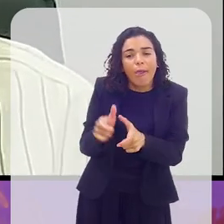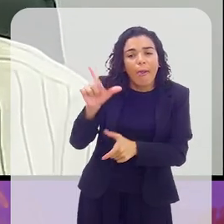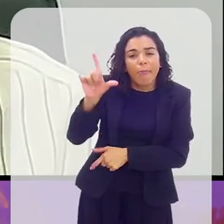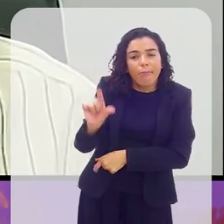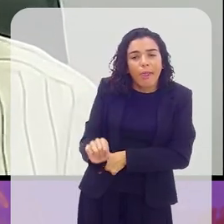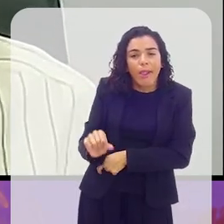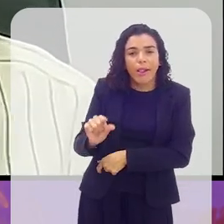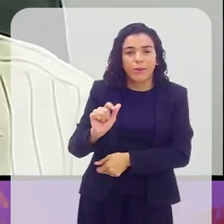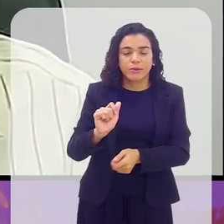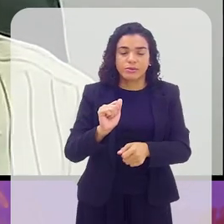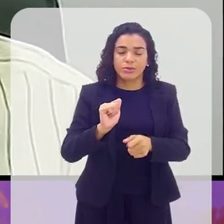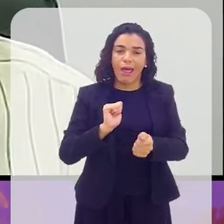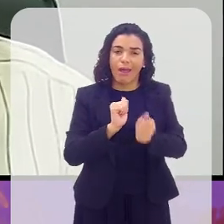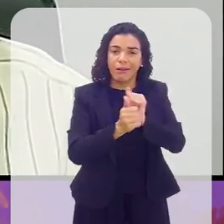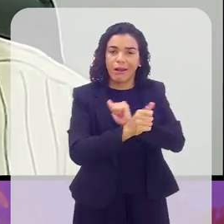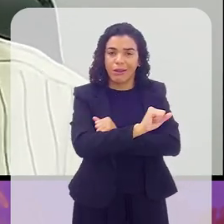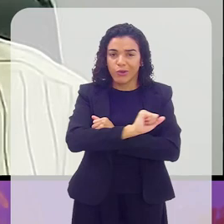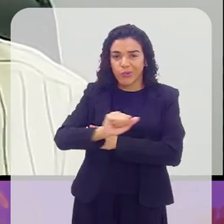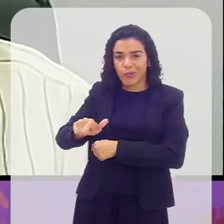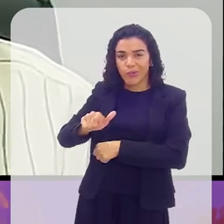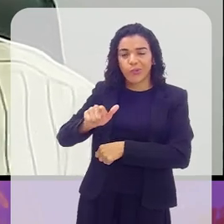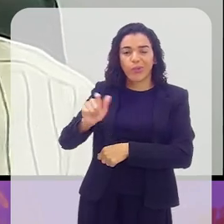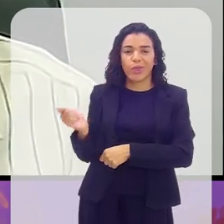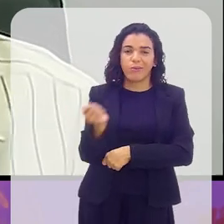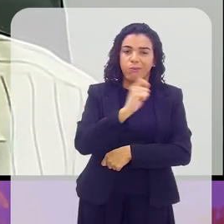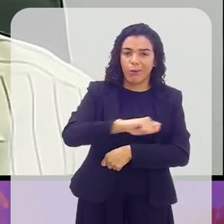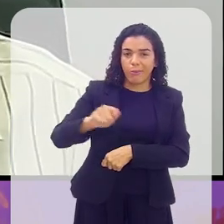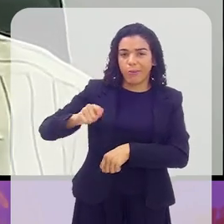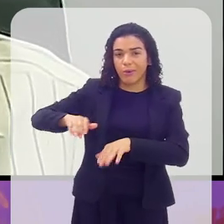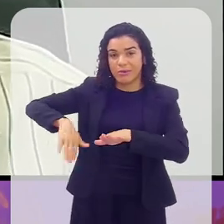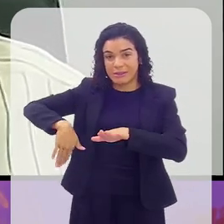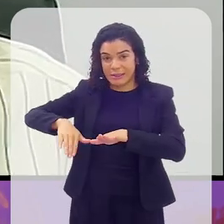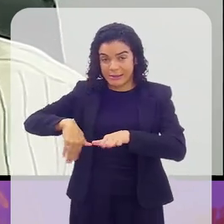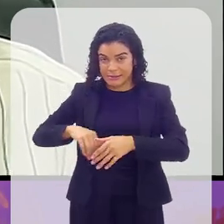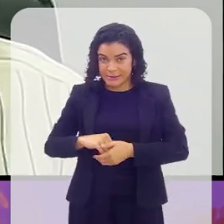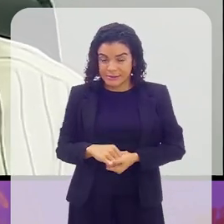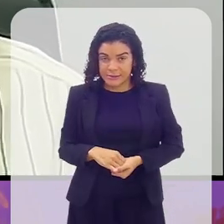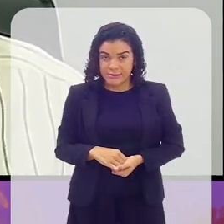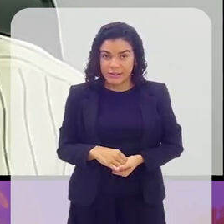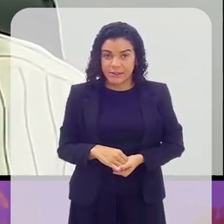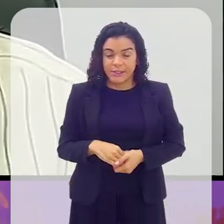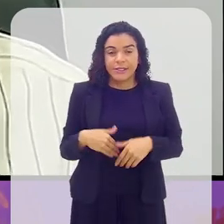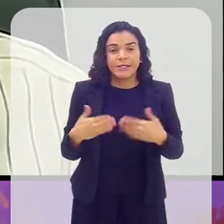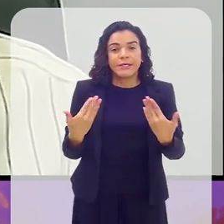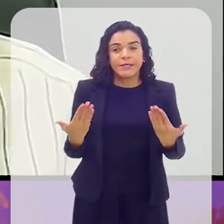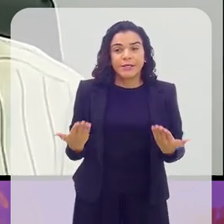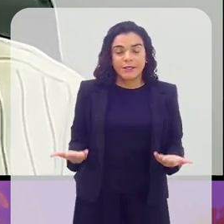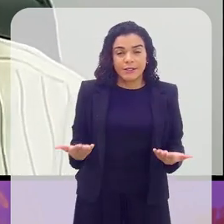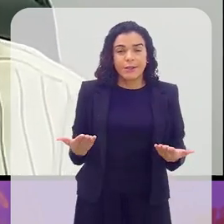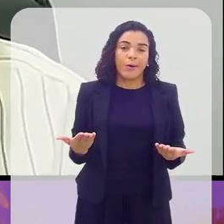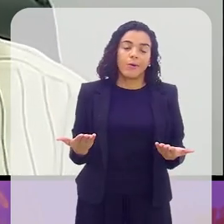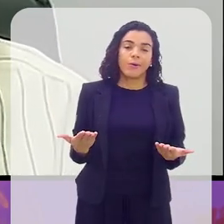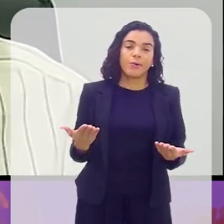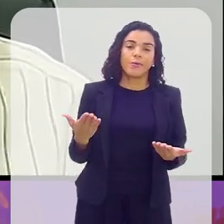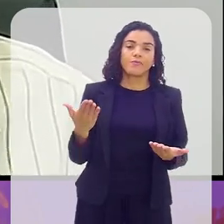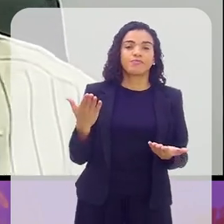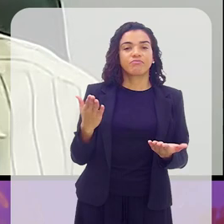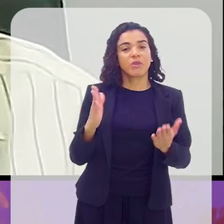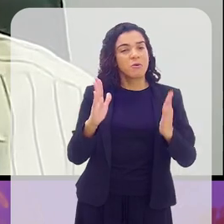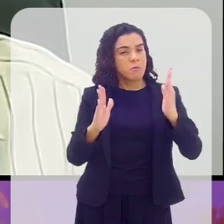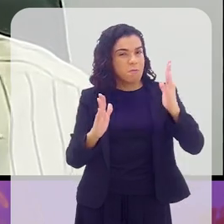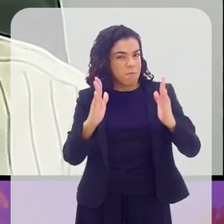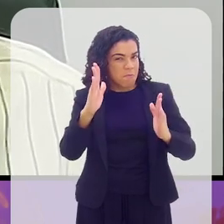praticantes do que o próprio beat tênis. Então, com o tempo,